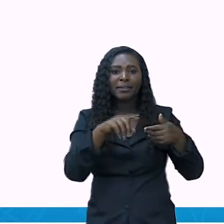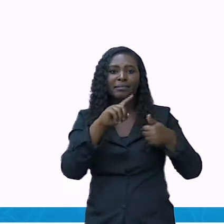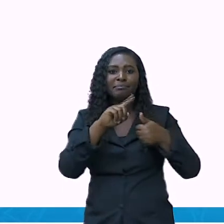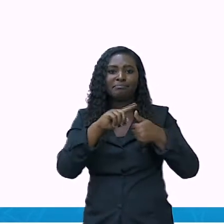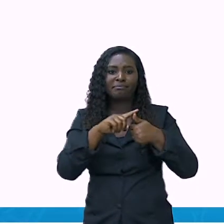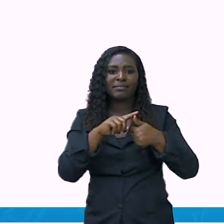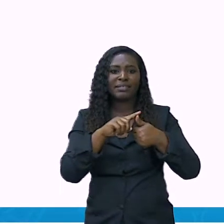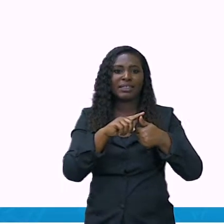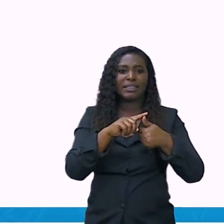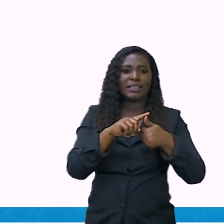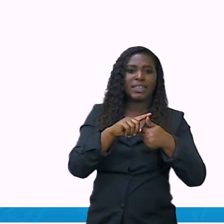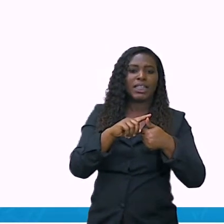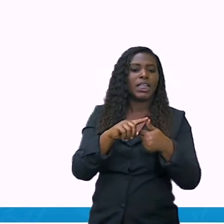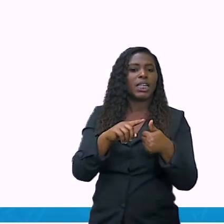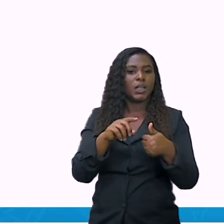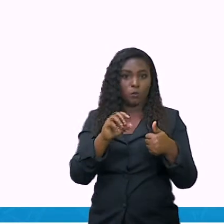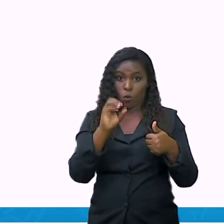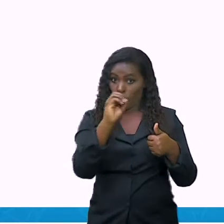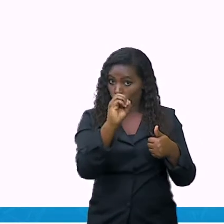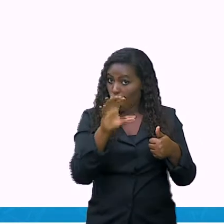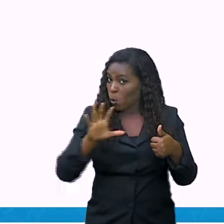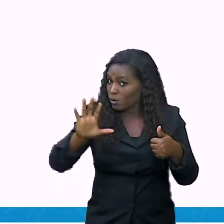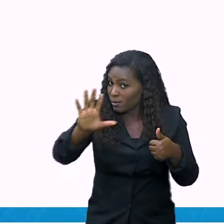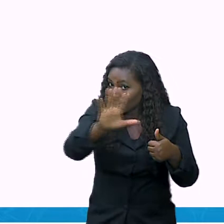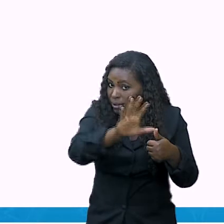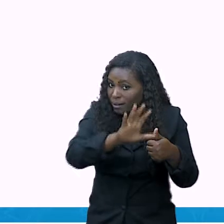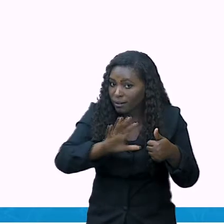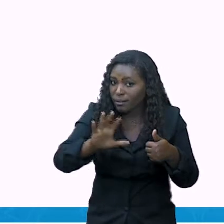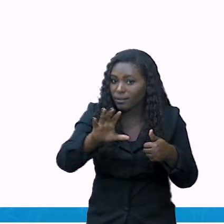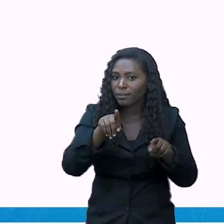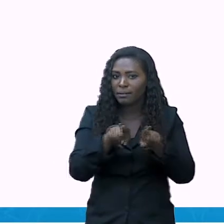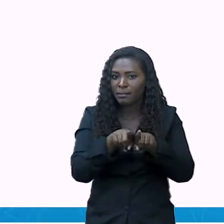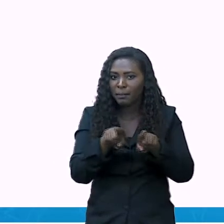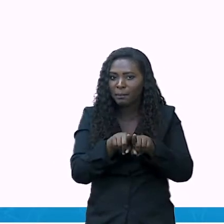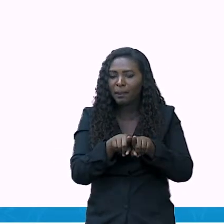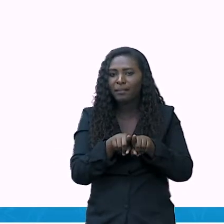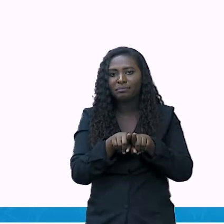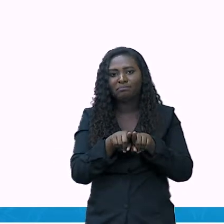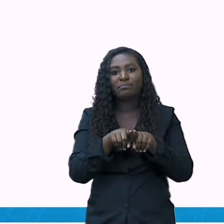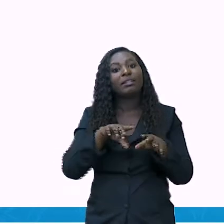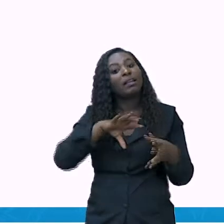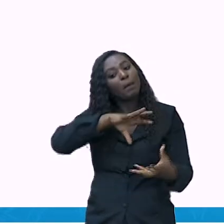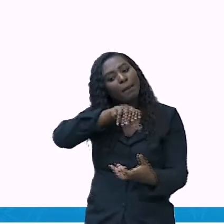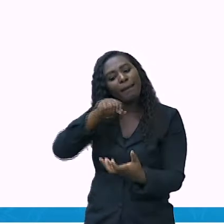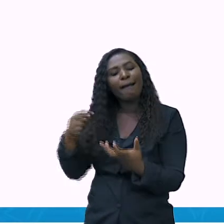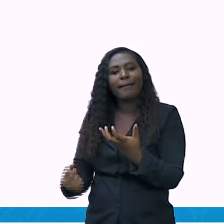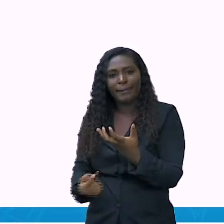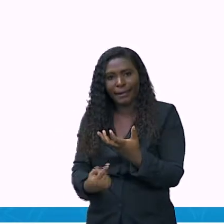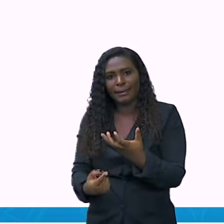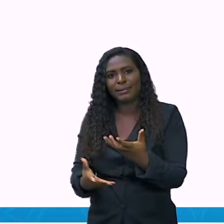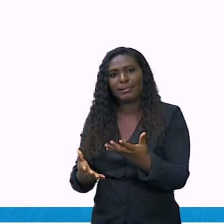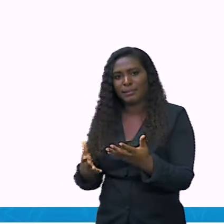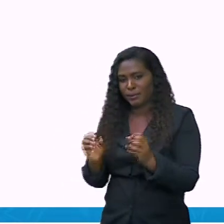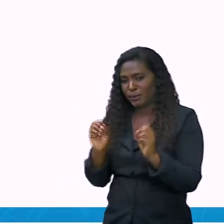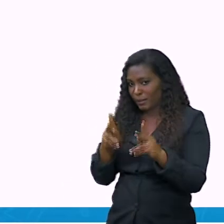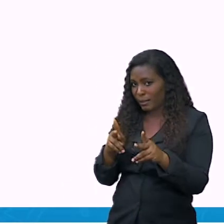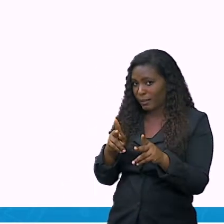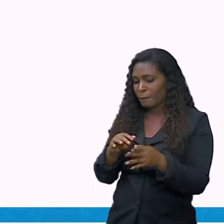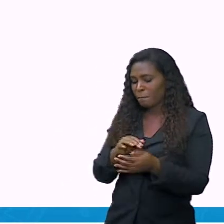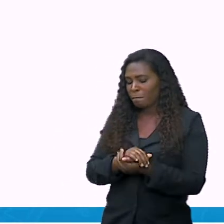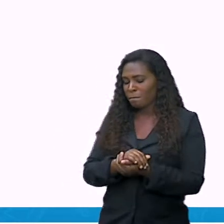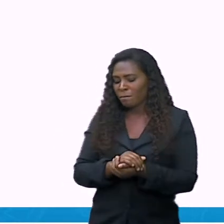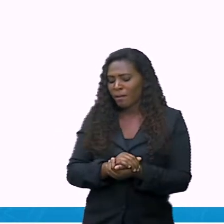ver que tem ponto mais alto, ponto mais baixo. Sobre culturas, tem uma